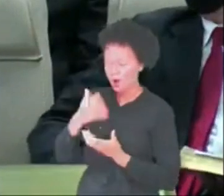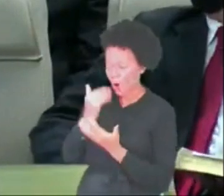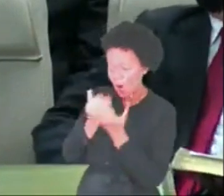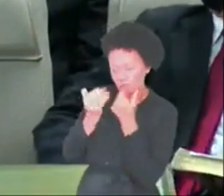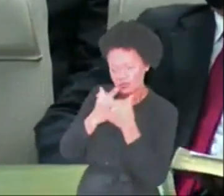A on... Obrigado.